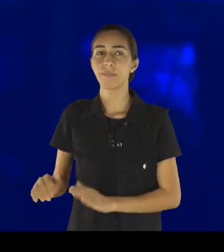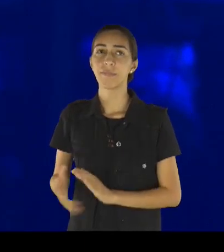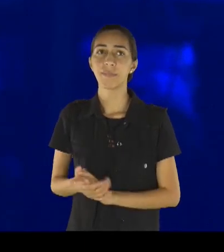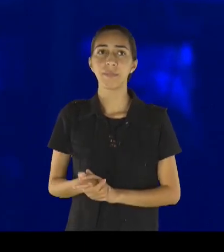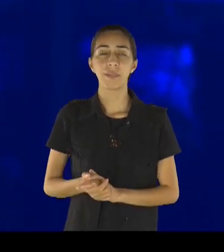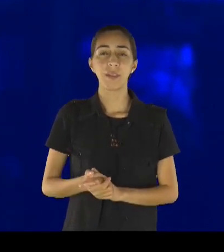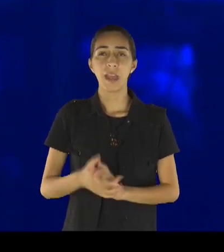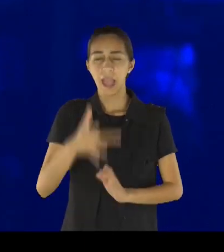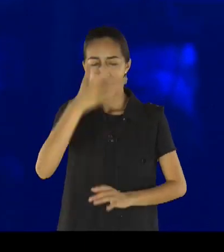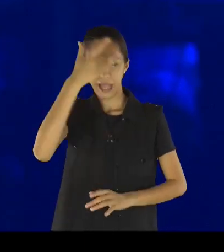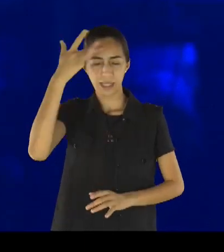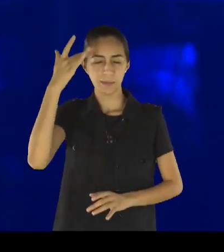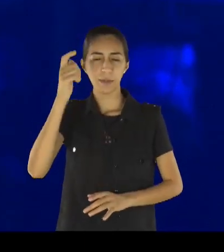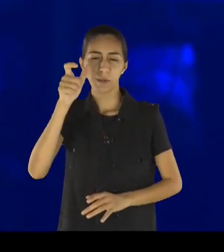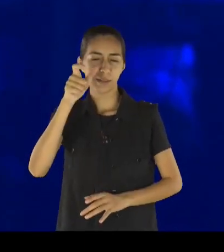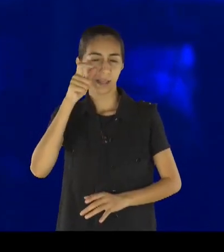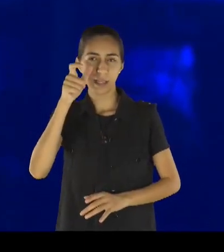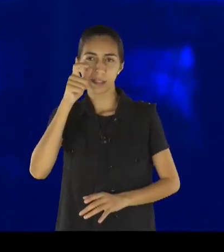no mundo, nos Estados Unidos,